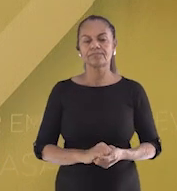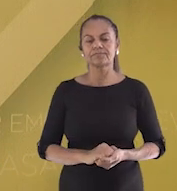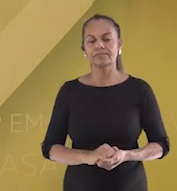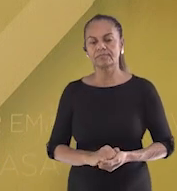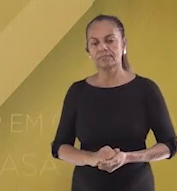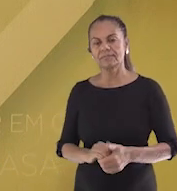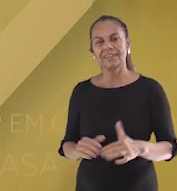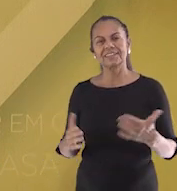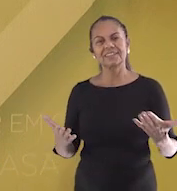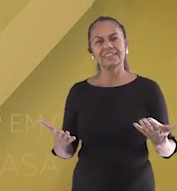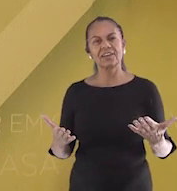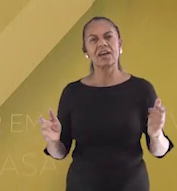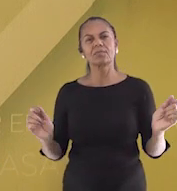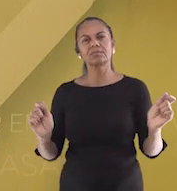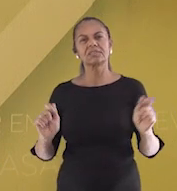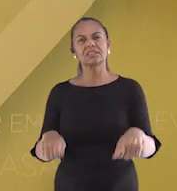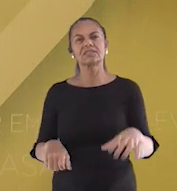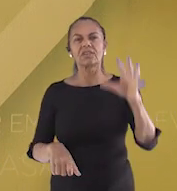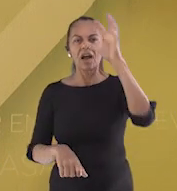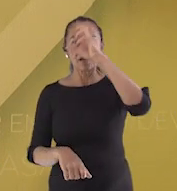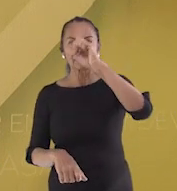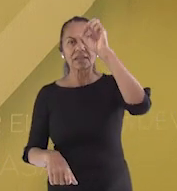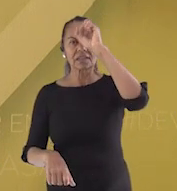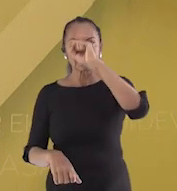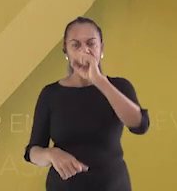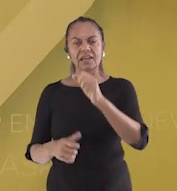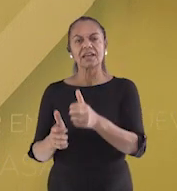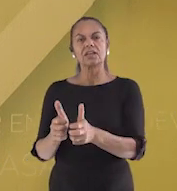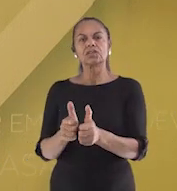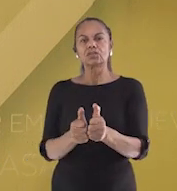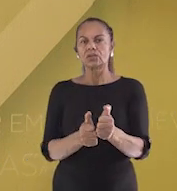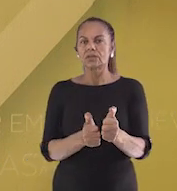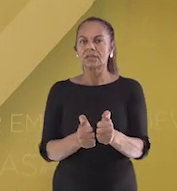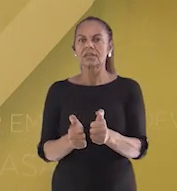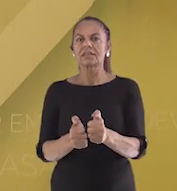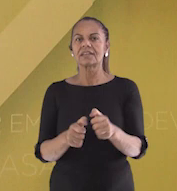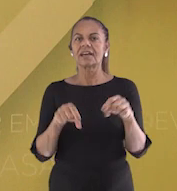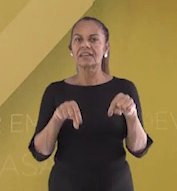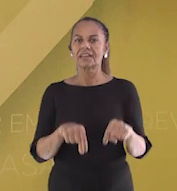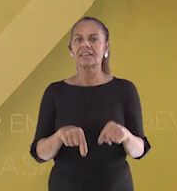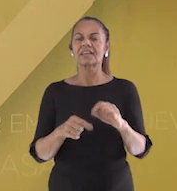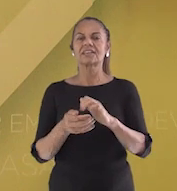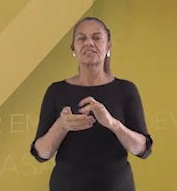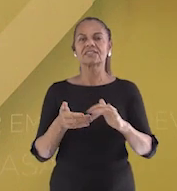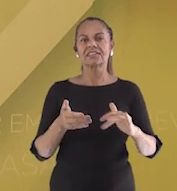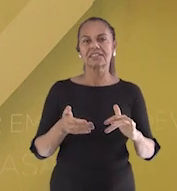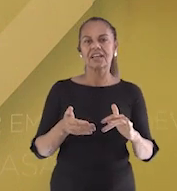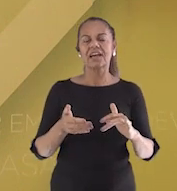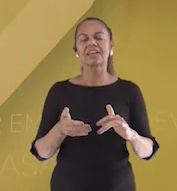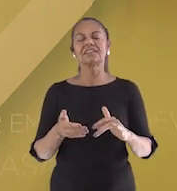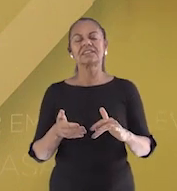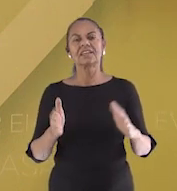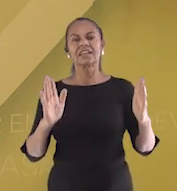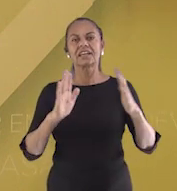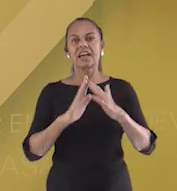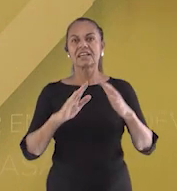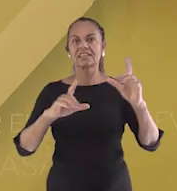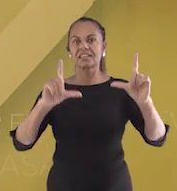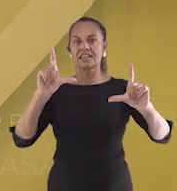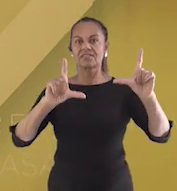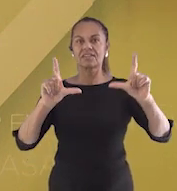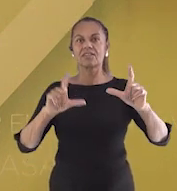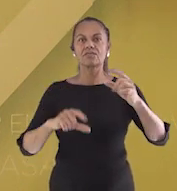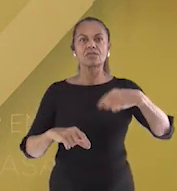É possível aprender jogando. E aqui no Dever em Casa na TV, nós temos um programa que você aprende jogando videogame,